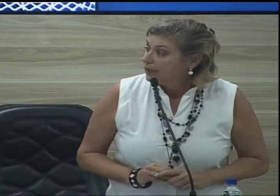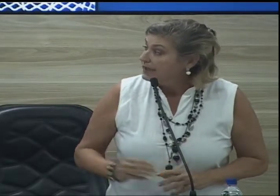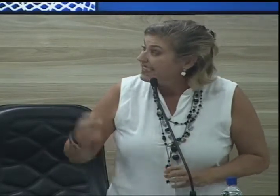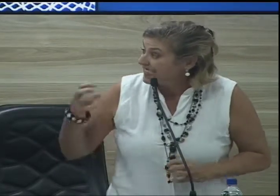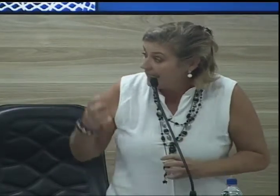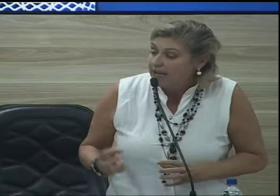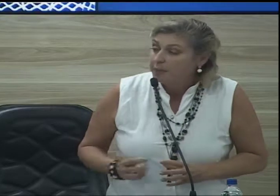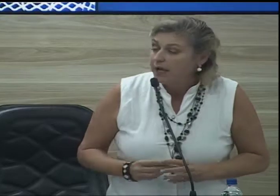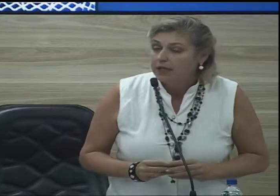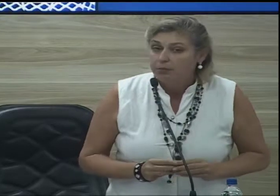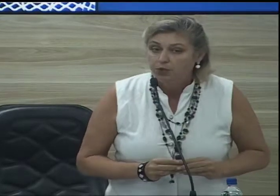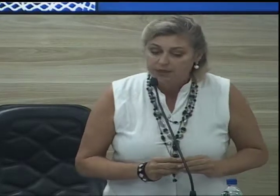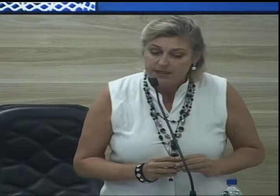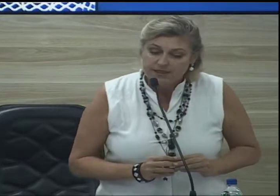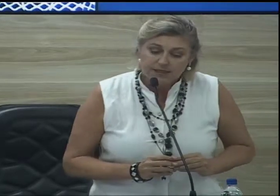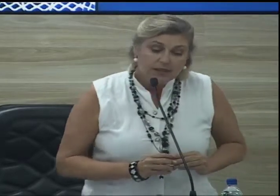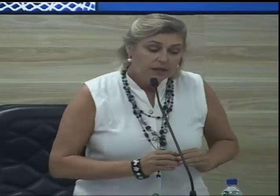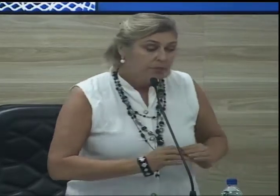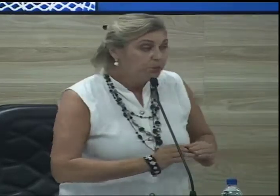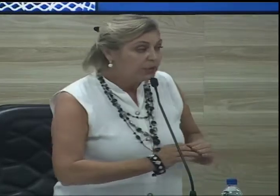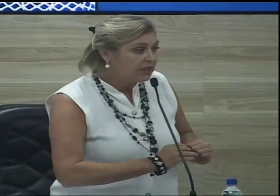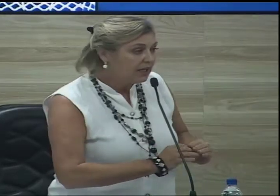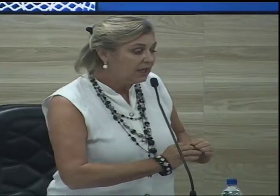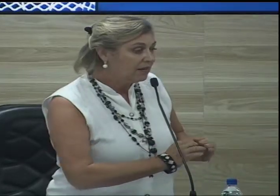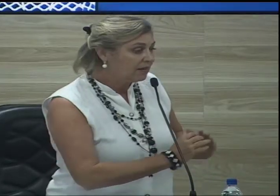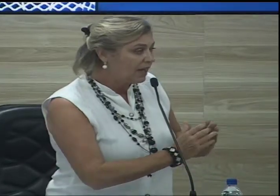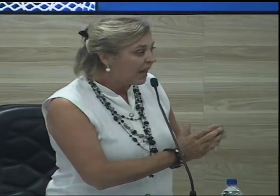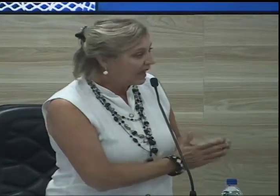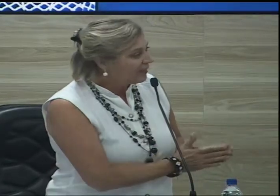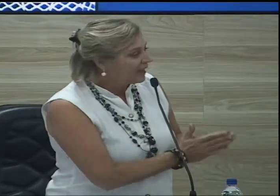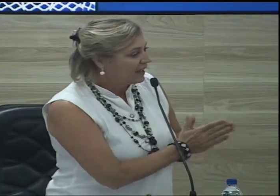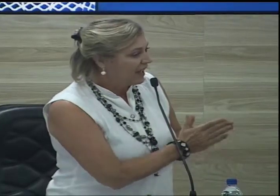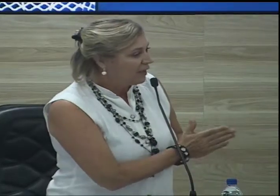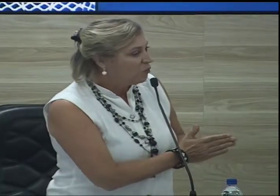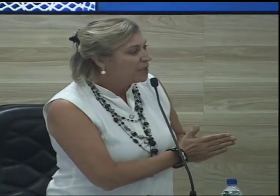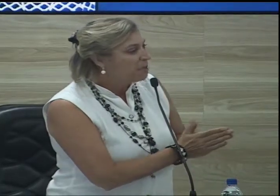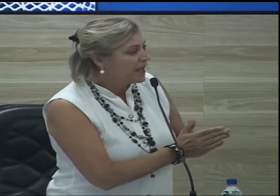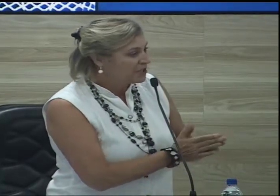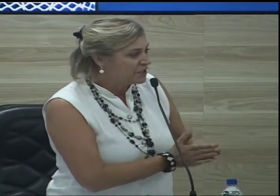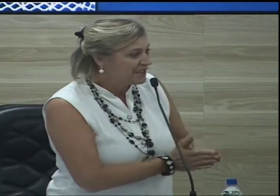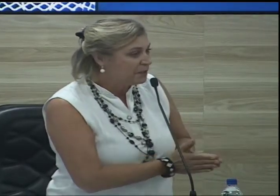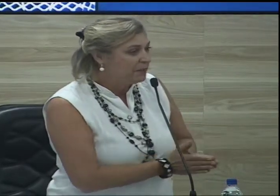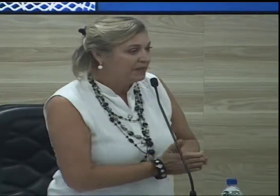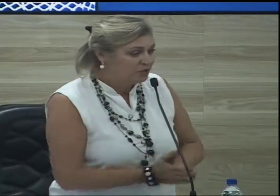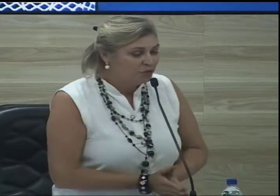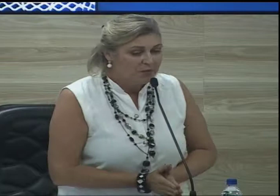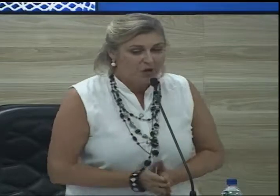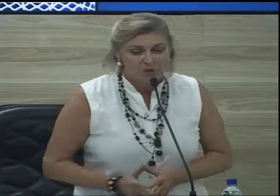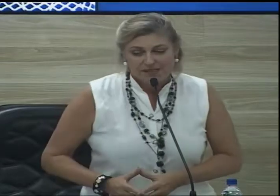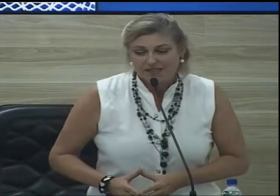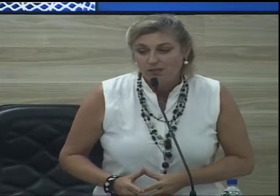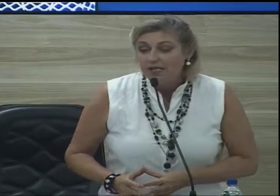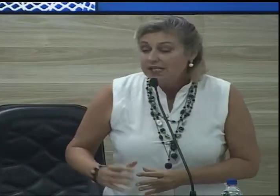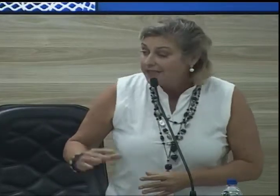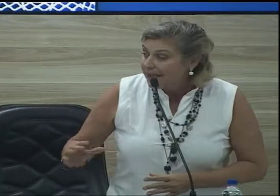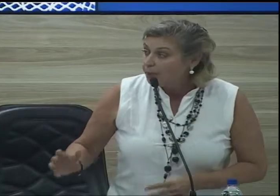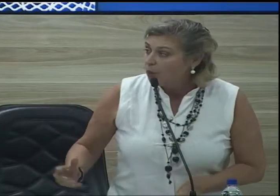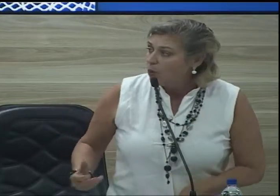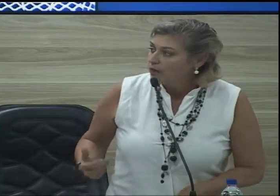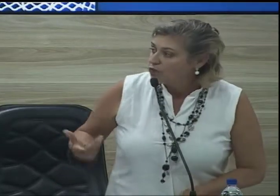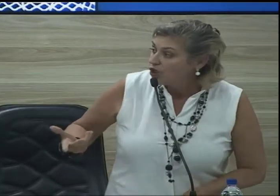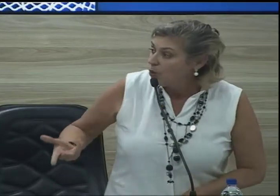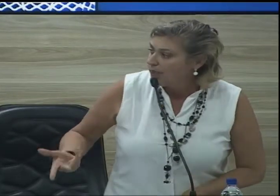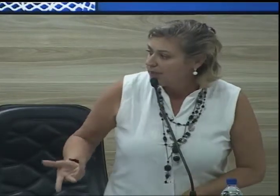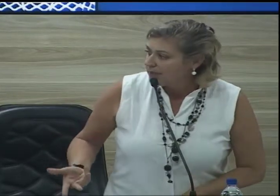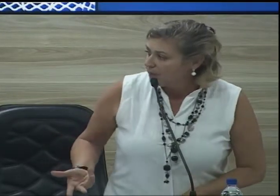de extrema importância, porque a cada um que participa de uma comissão sabe